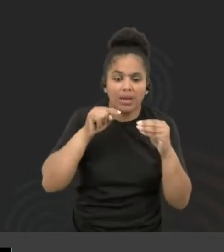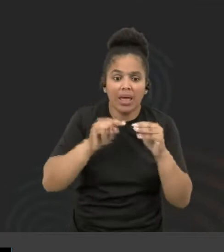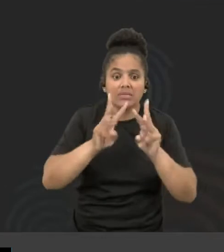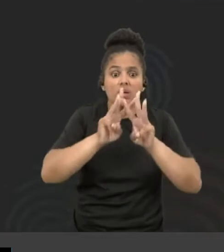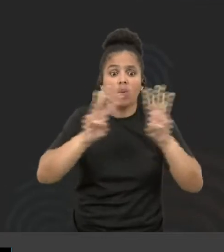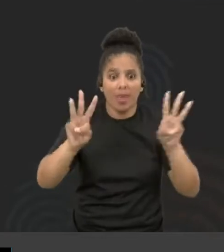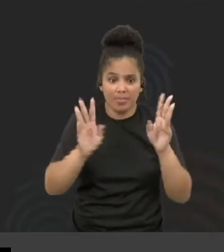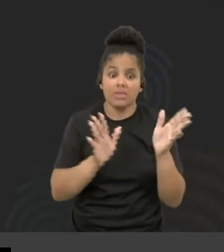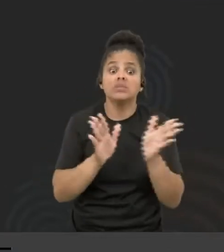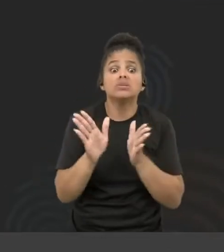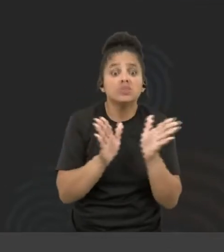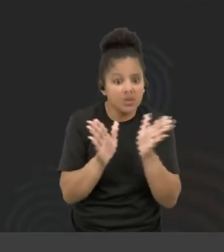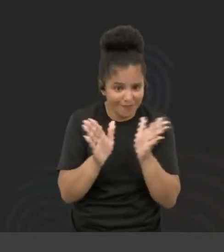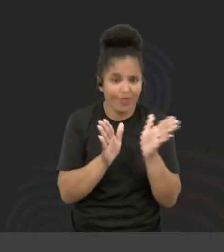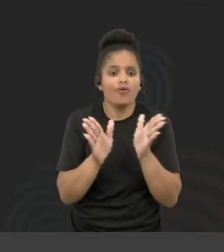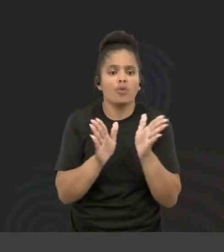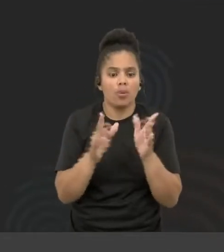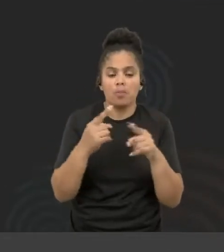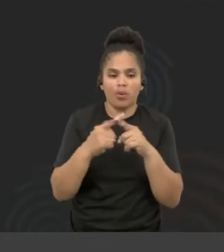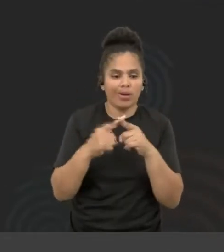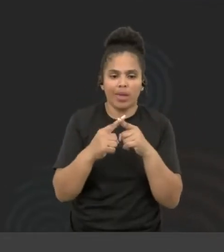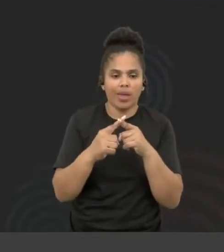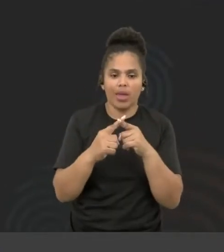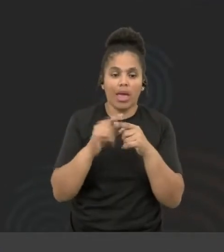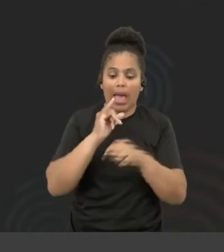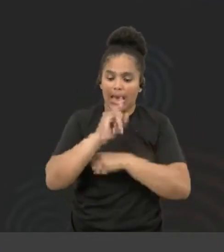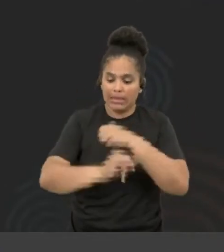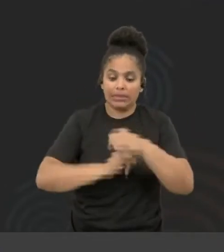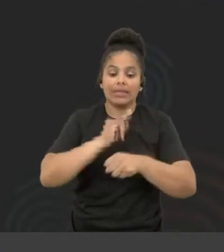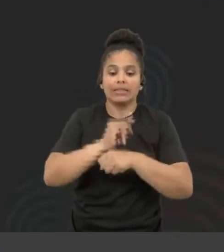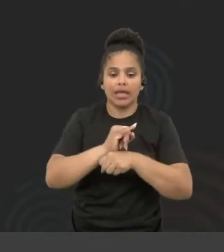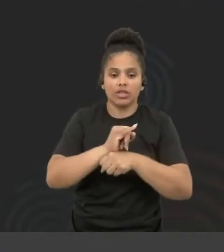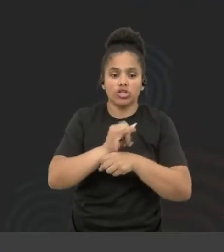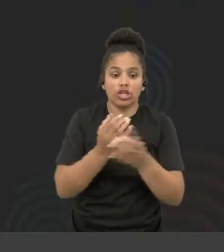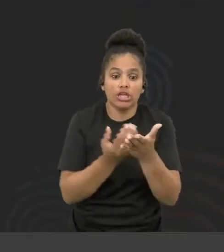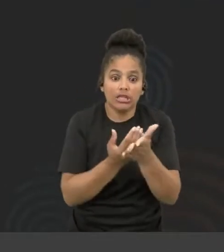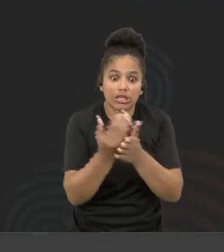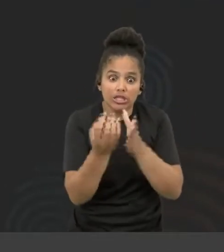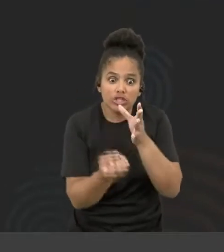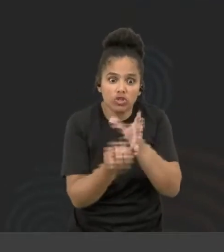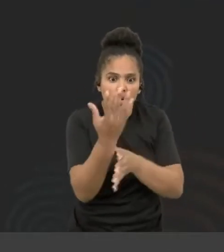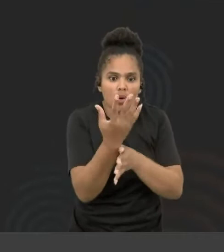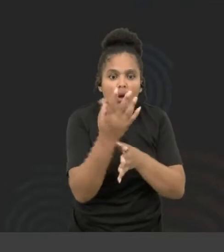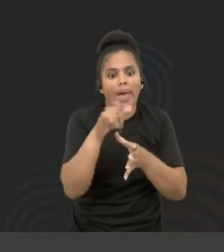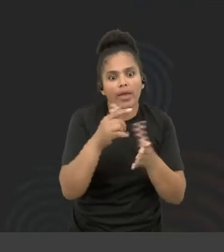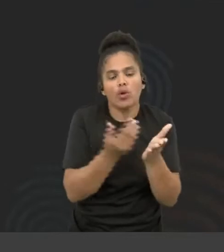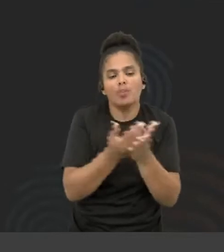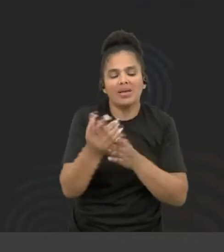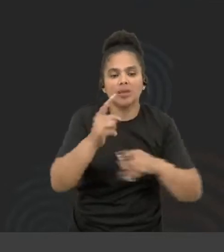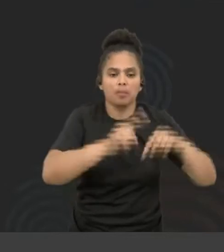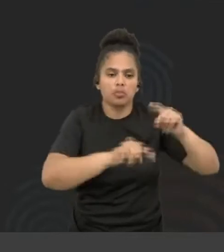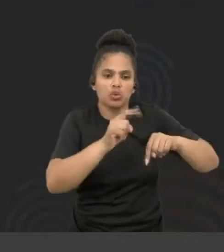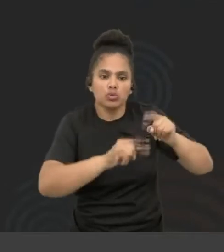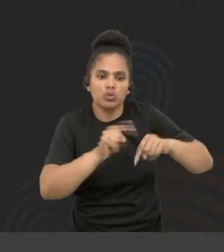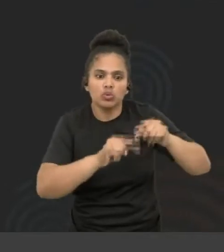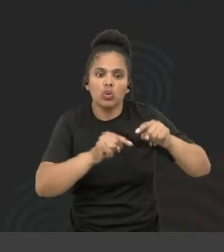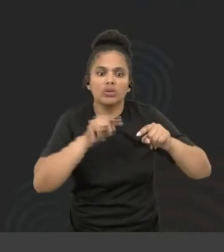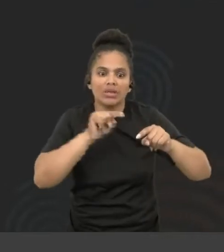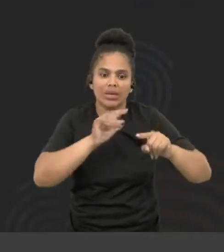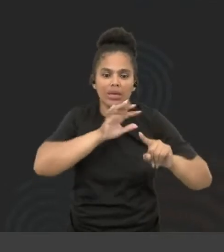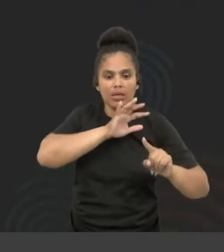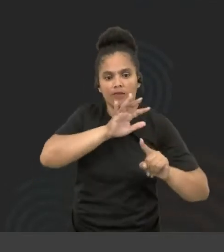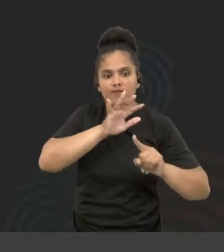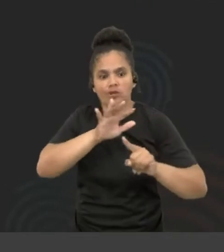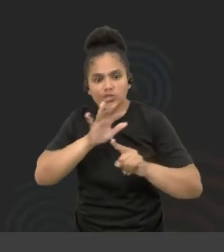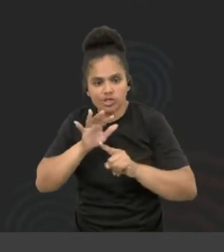acessível, porque depois que nasceu a internet, nascem os produtos que são pertinentes à internet,